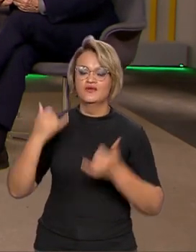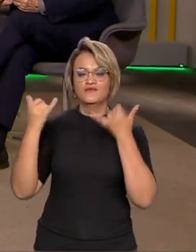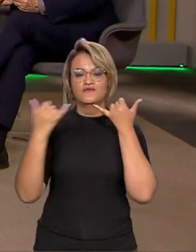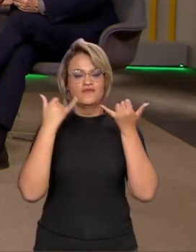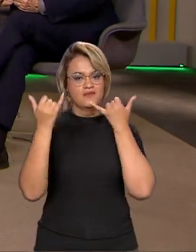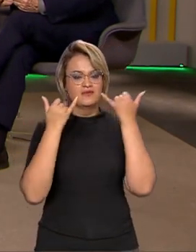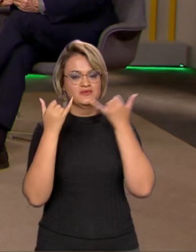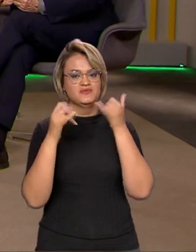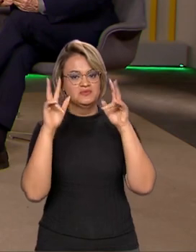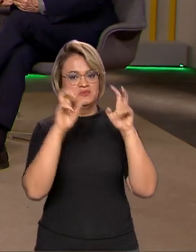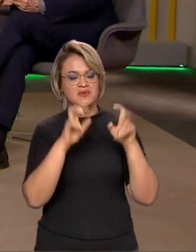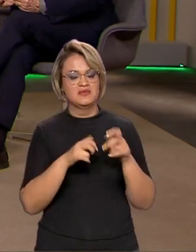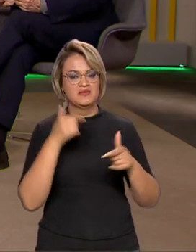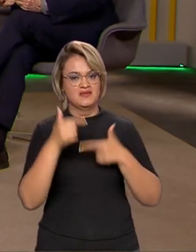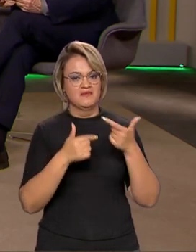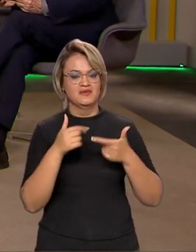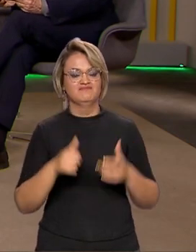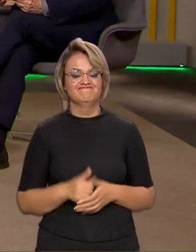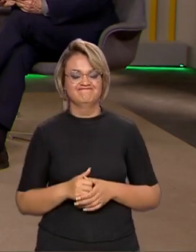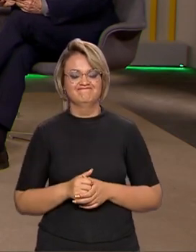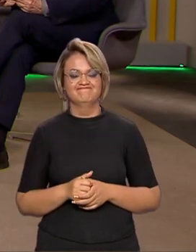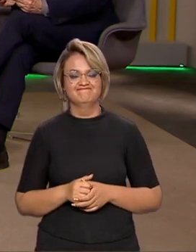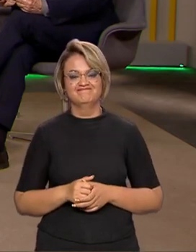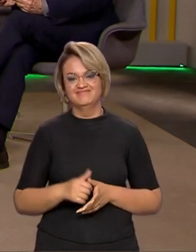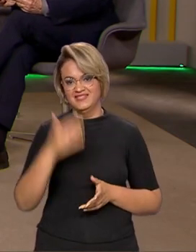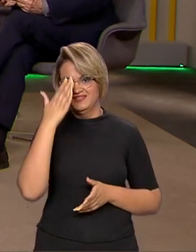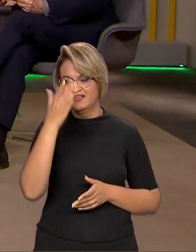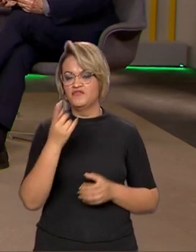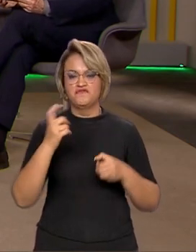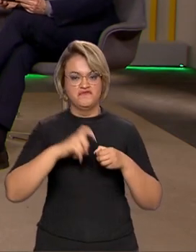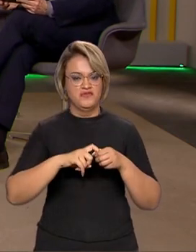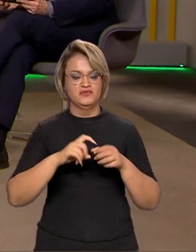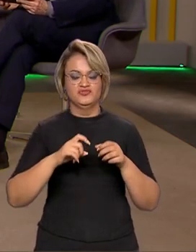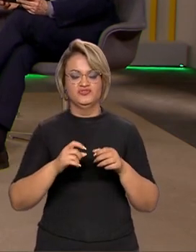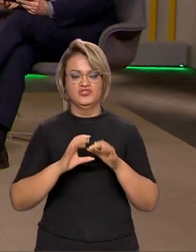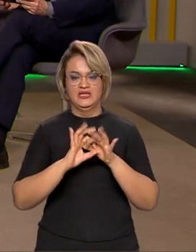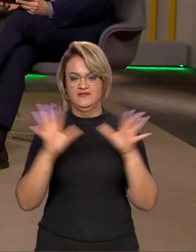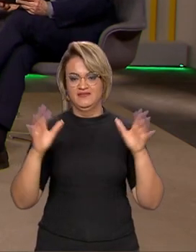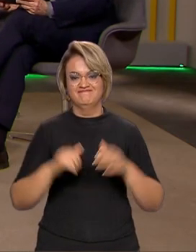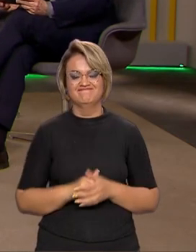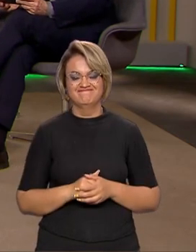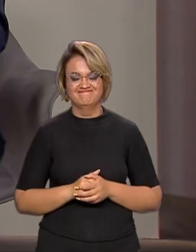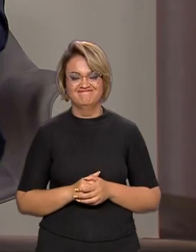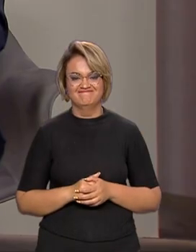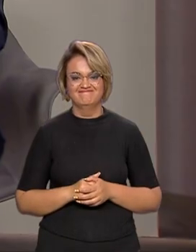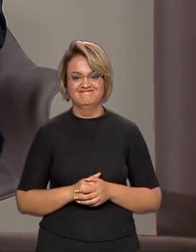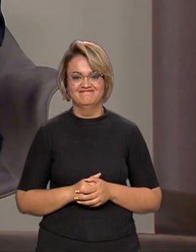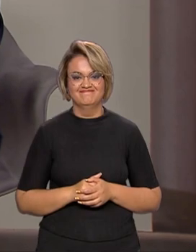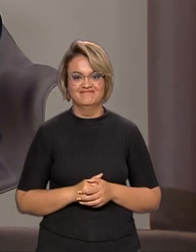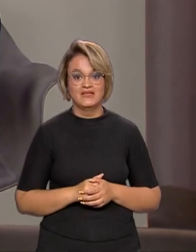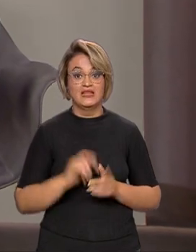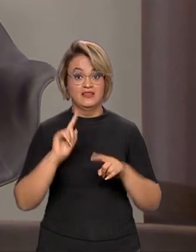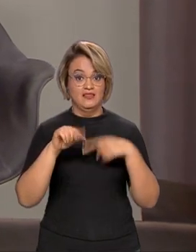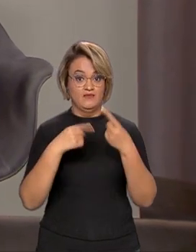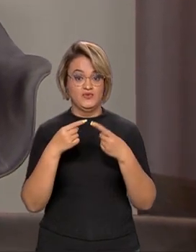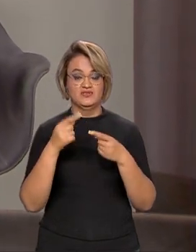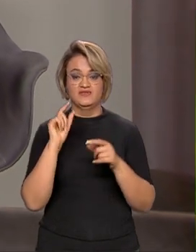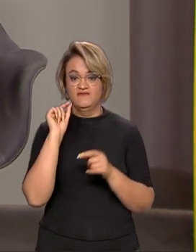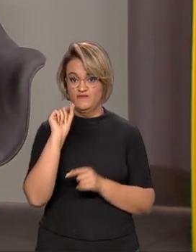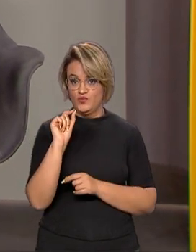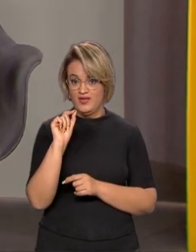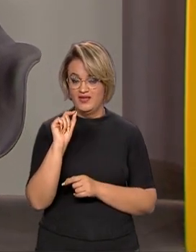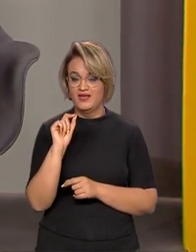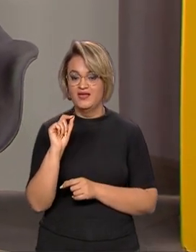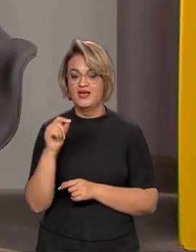ainda sobre os empregos no país, ministro Luiz Marinho. Obrigada, volte sempre. À disposição. Bom, e no próximo bloco, nós vamos